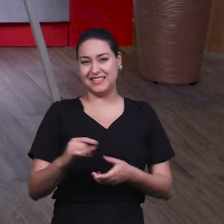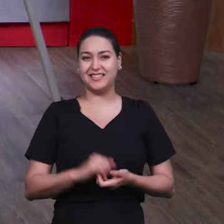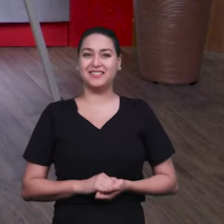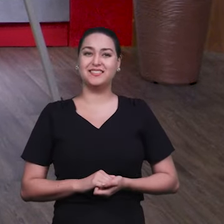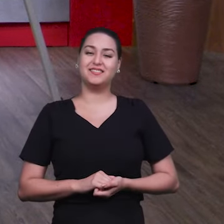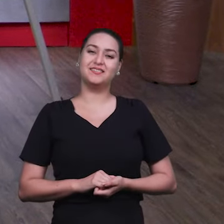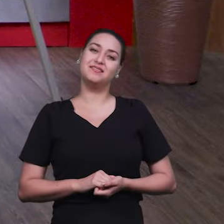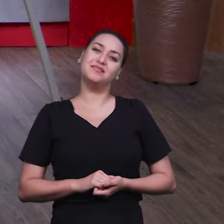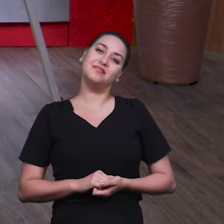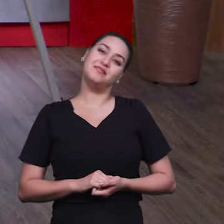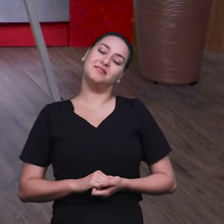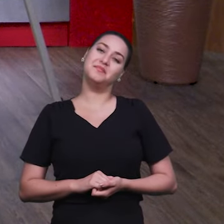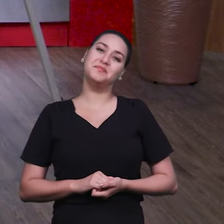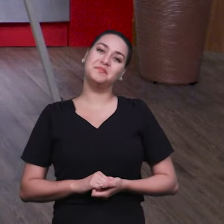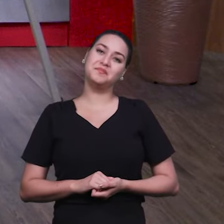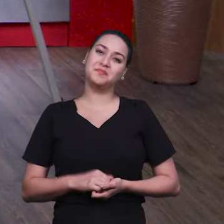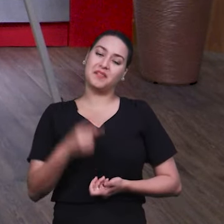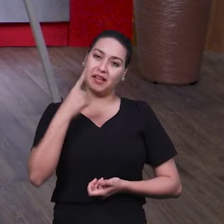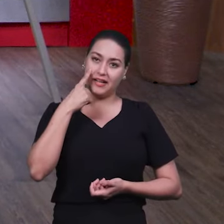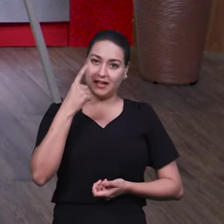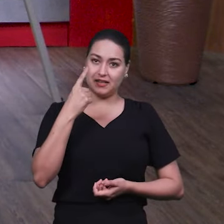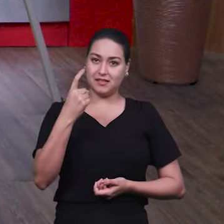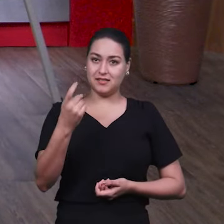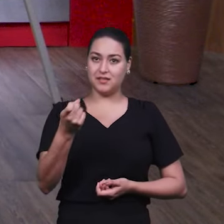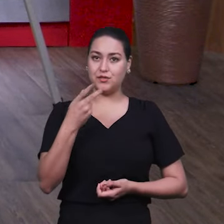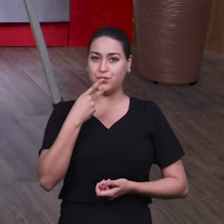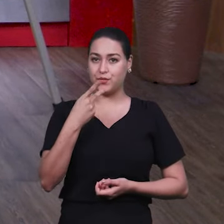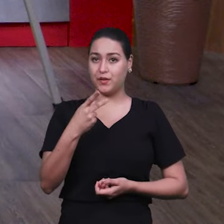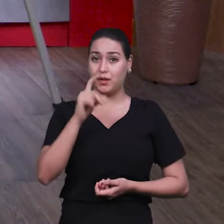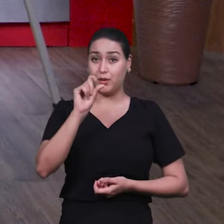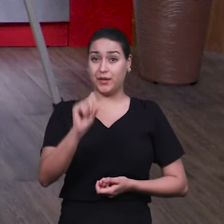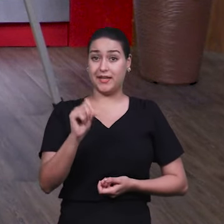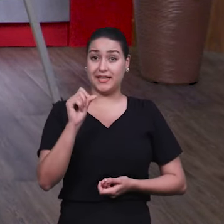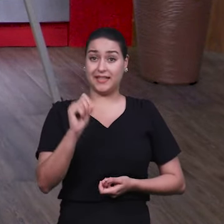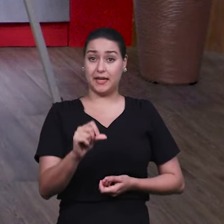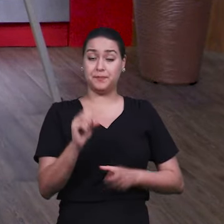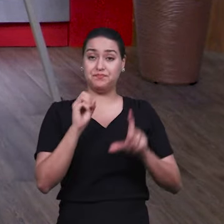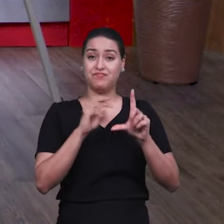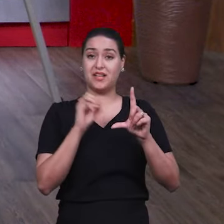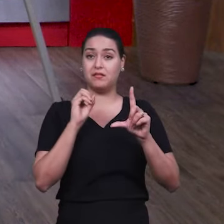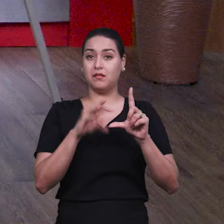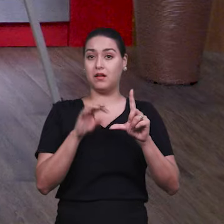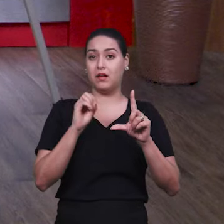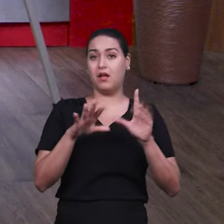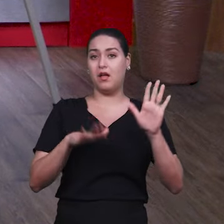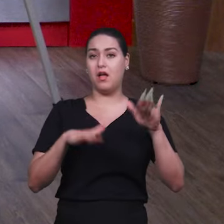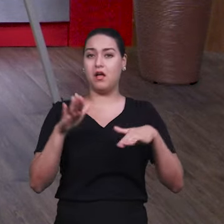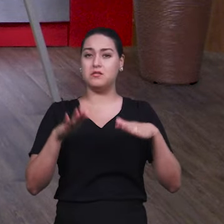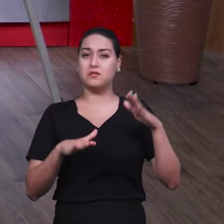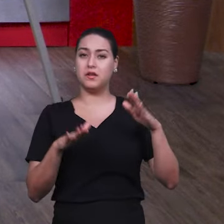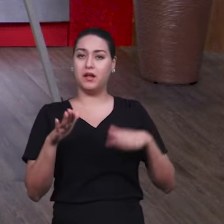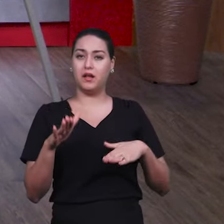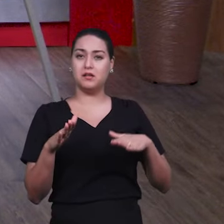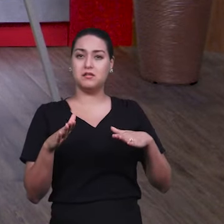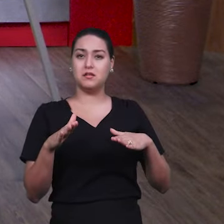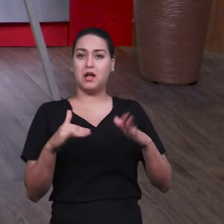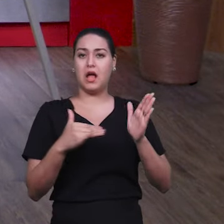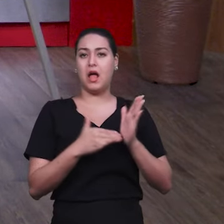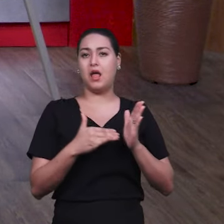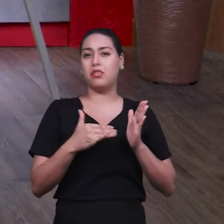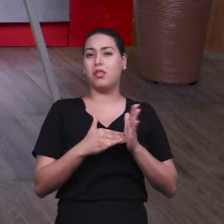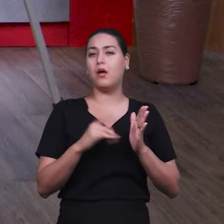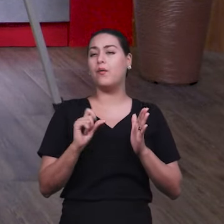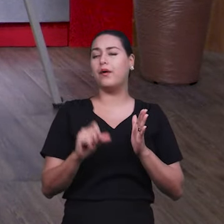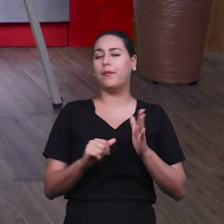E, interessante, você falou aí sobre a licenciatura, que muitas vezes até parte para esse